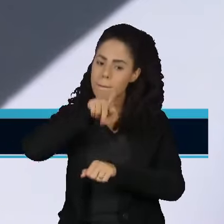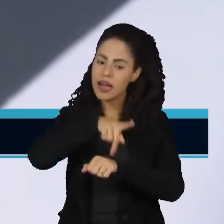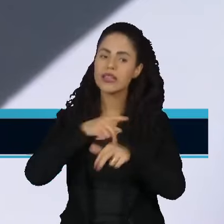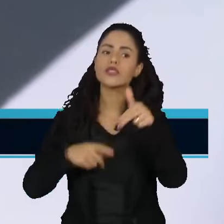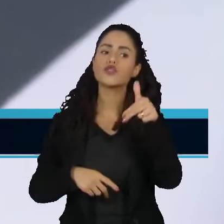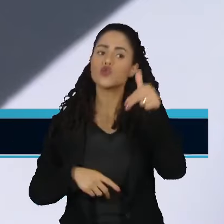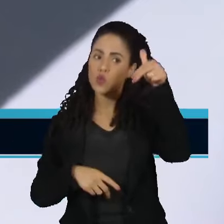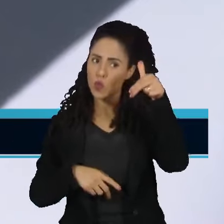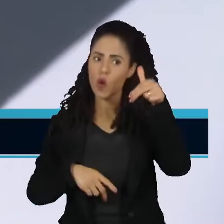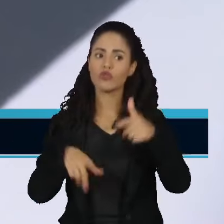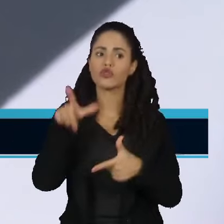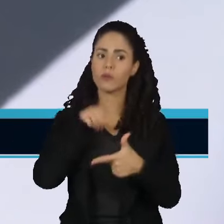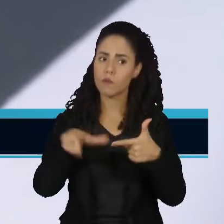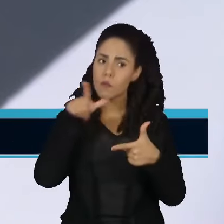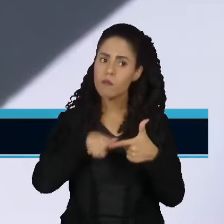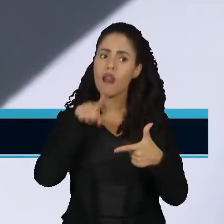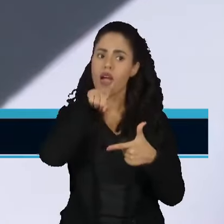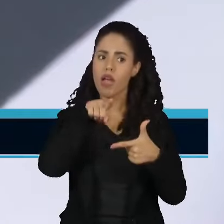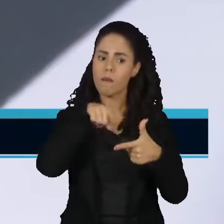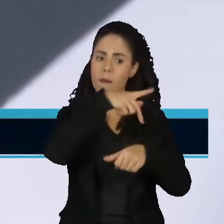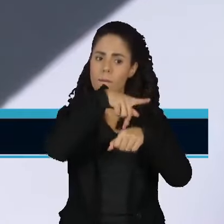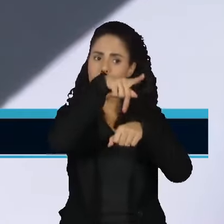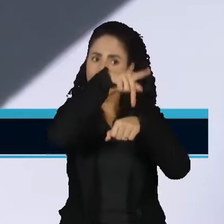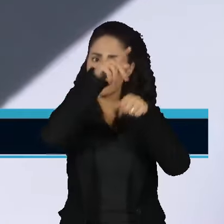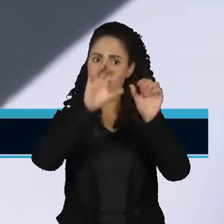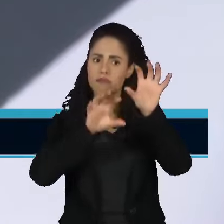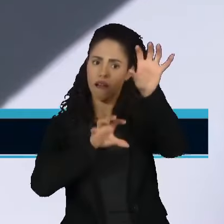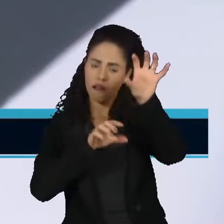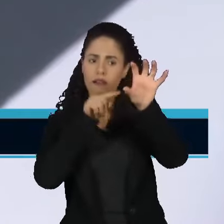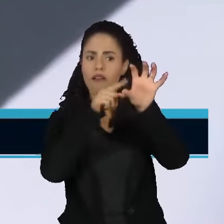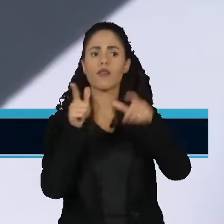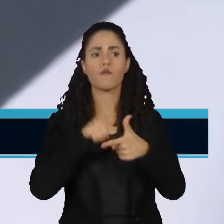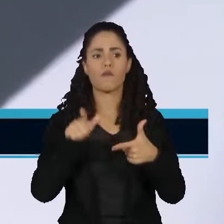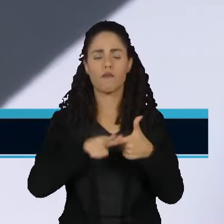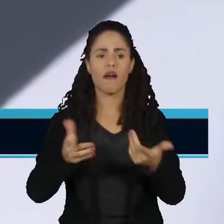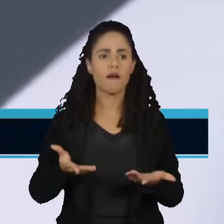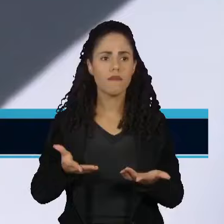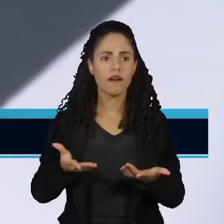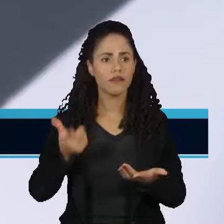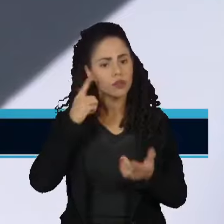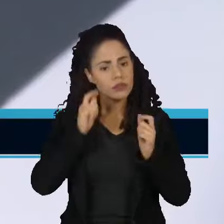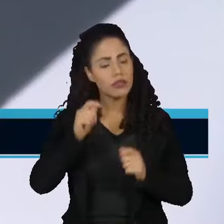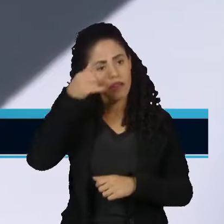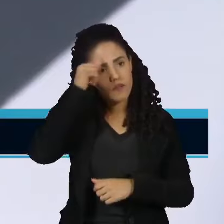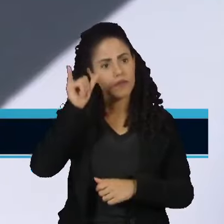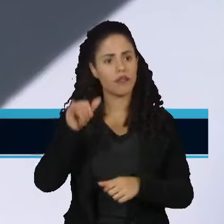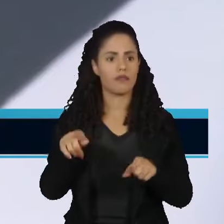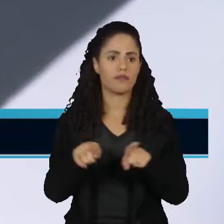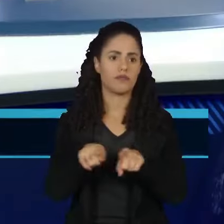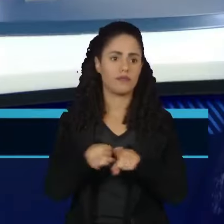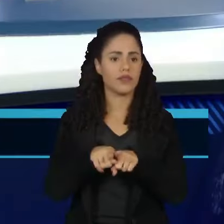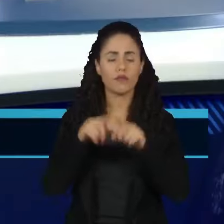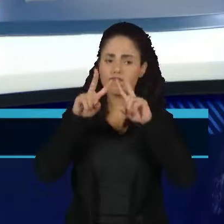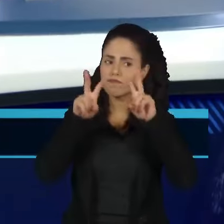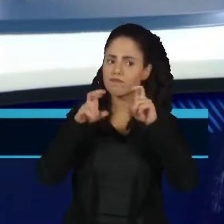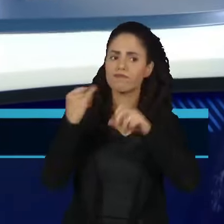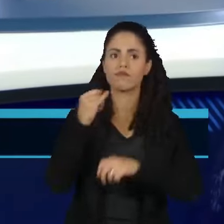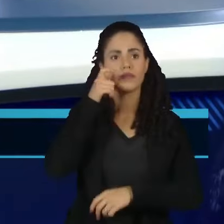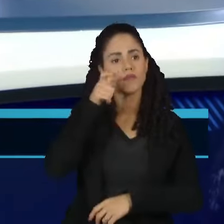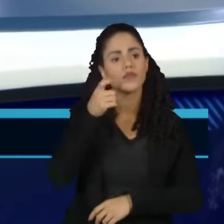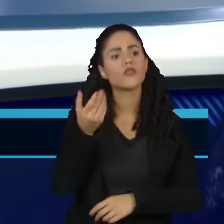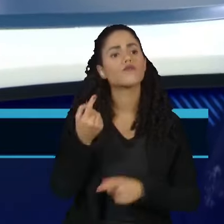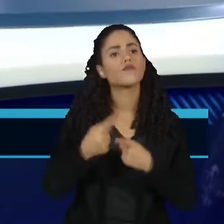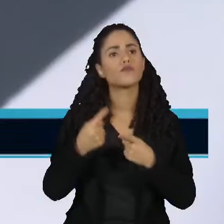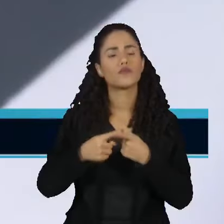correr mais e agir mais rápido e se preparar mais para poder combater o desmatamento de maneira geral. Então, acho que é um assunto interessante a gente ver como vai